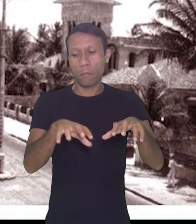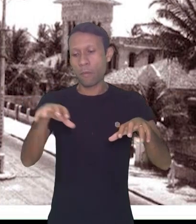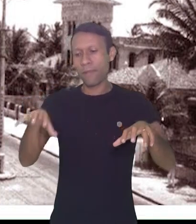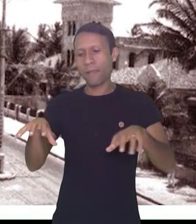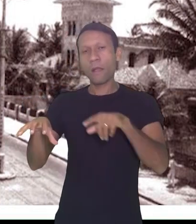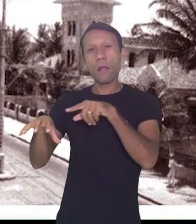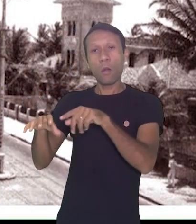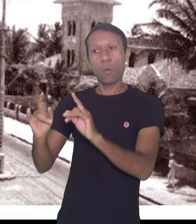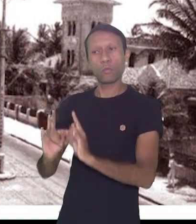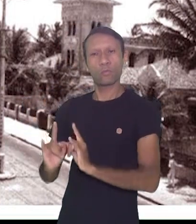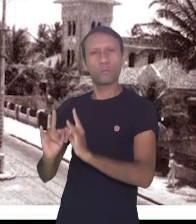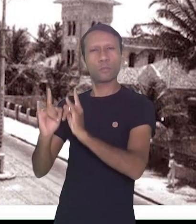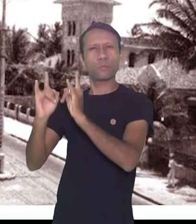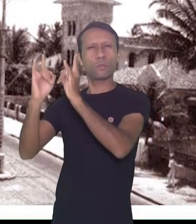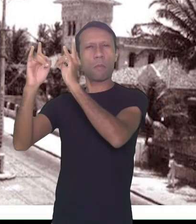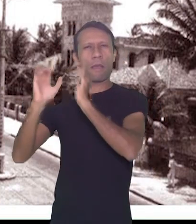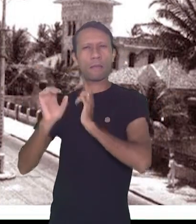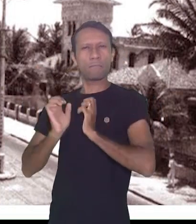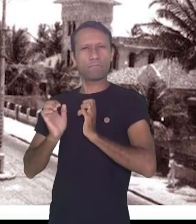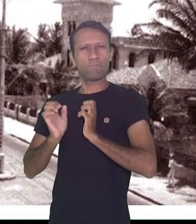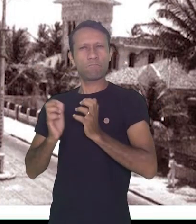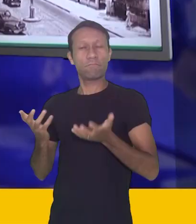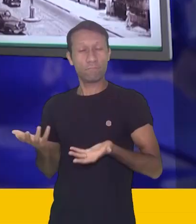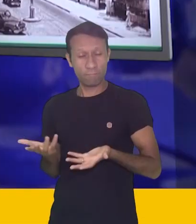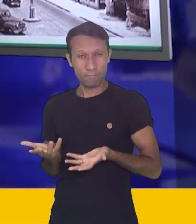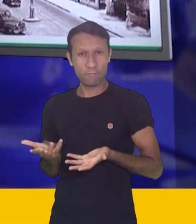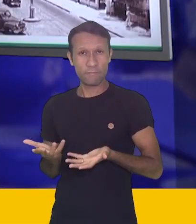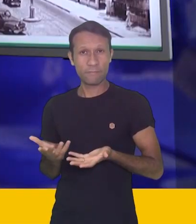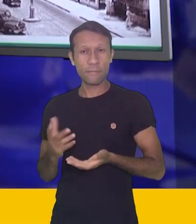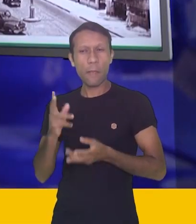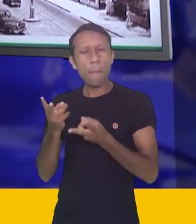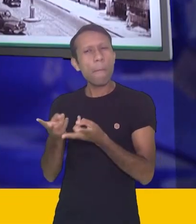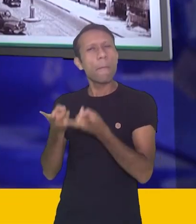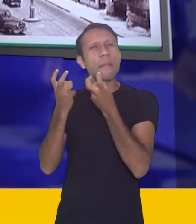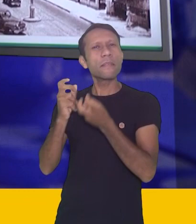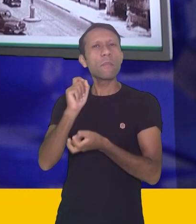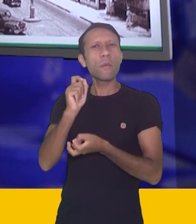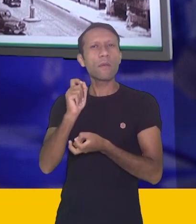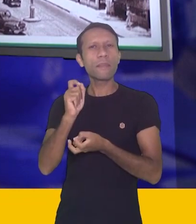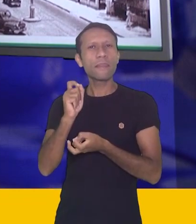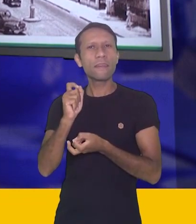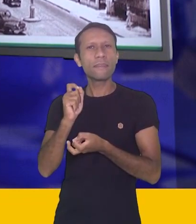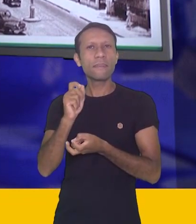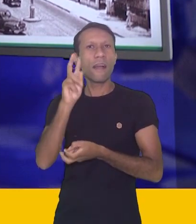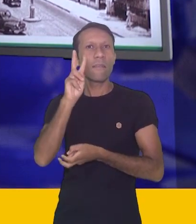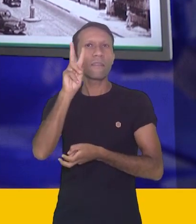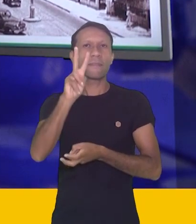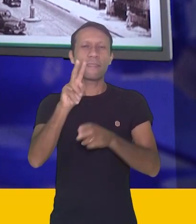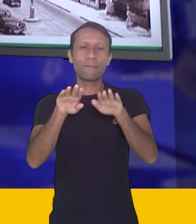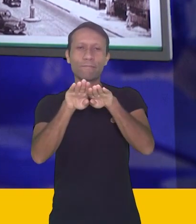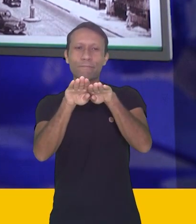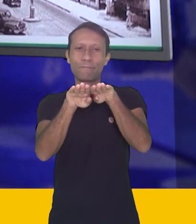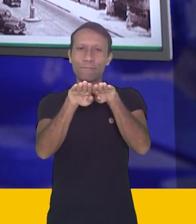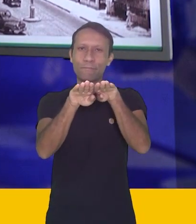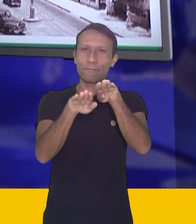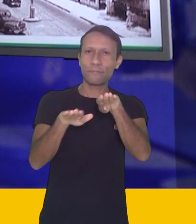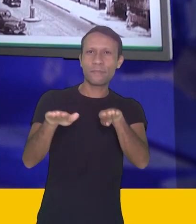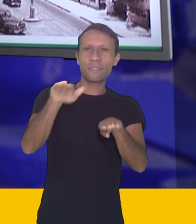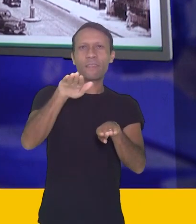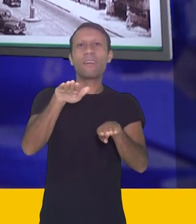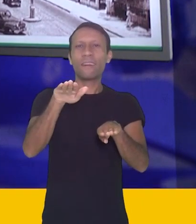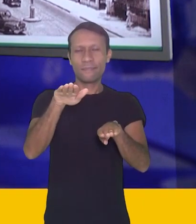prédio luxuoso. Então, dessa maneira, o que é que nós vamos perceber? A paisagem reflete a desigualdade social